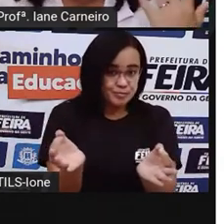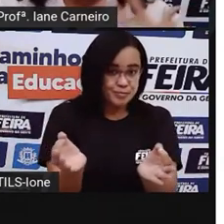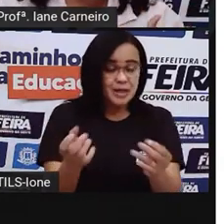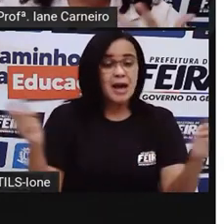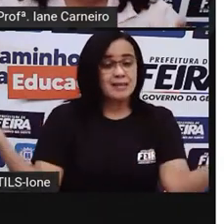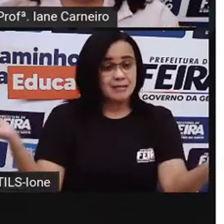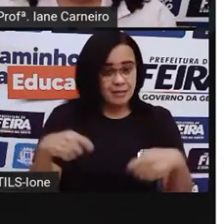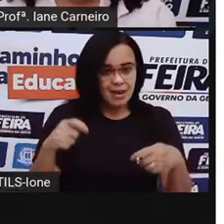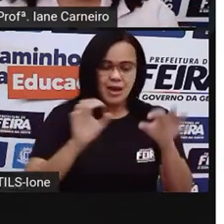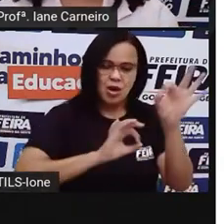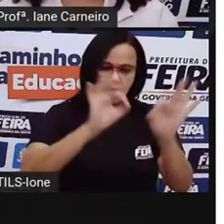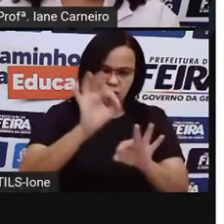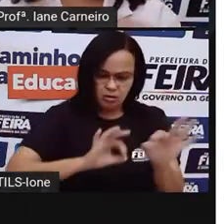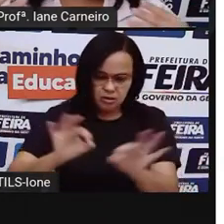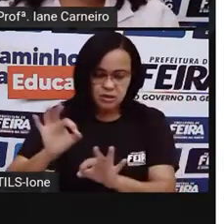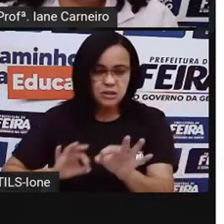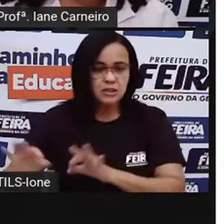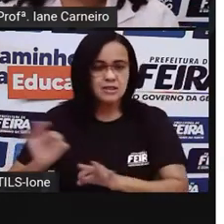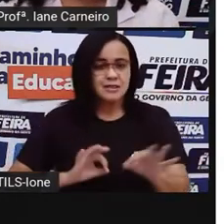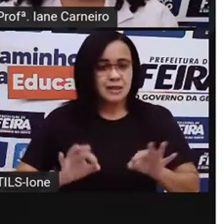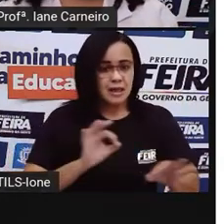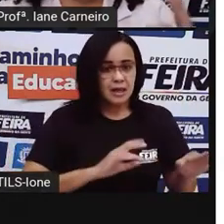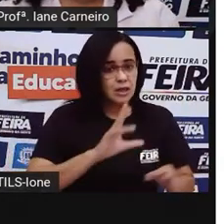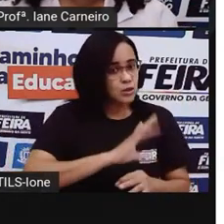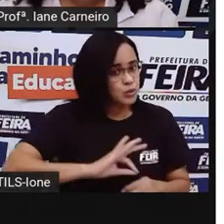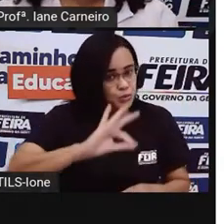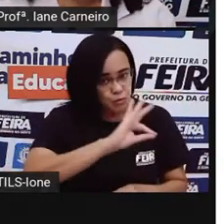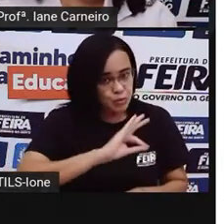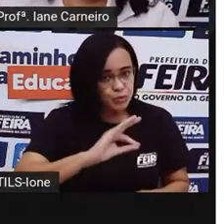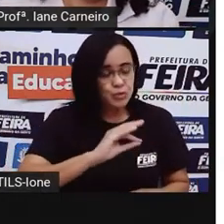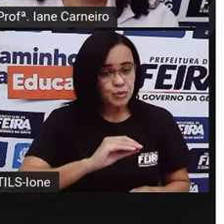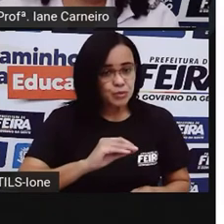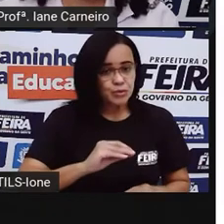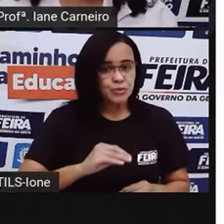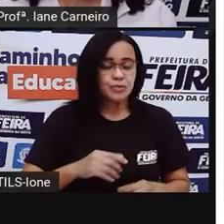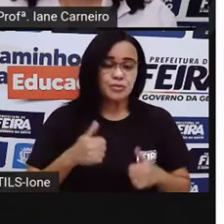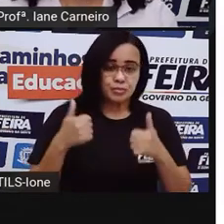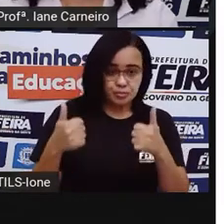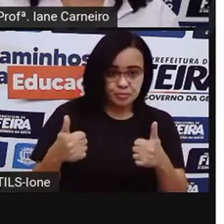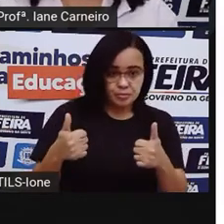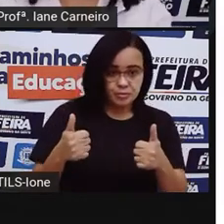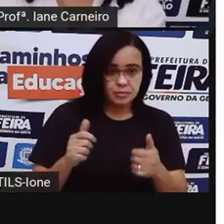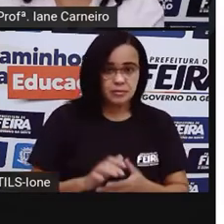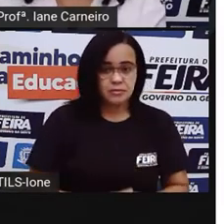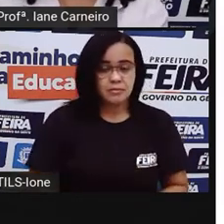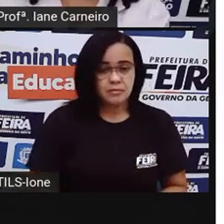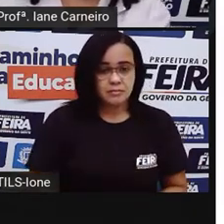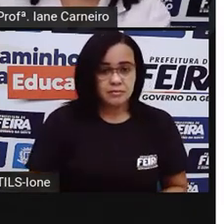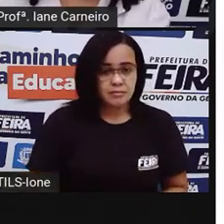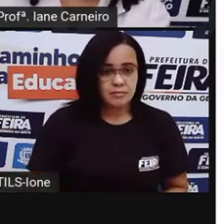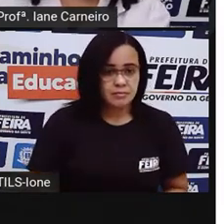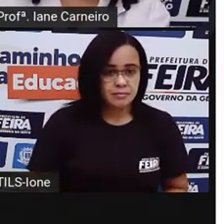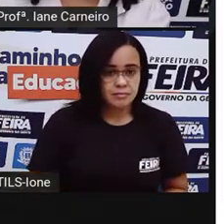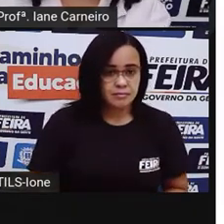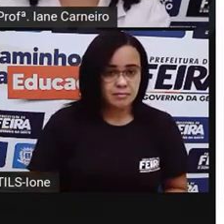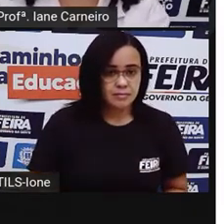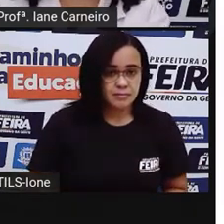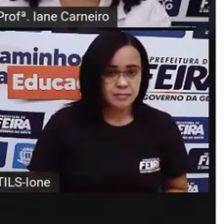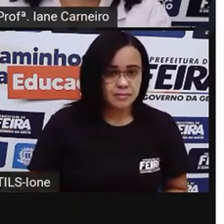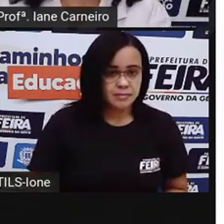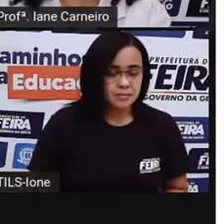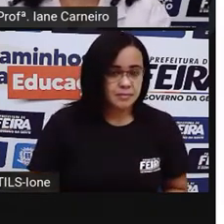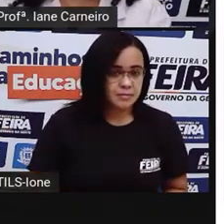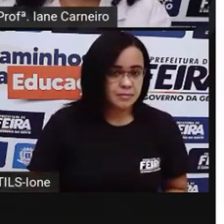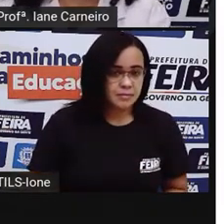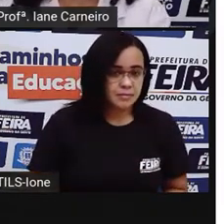né? Os alunos, as cadeiras de várias formas, Tem vários formatos, tá bom? E aí aqui, por exemplo, né? Como a Pró falou com vocês, a gente